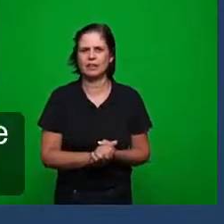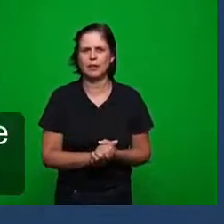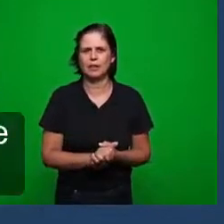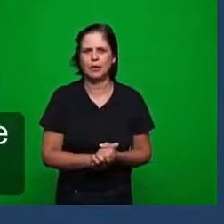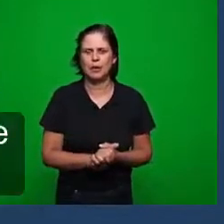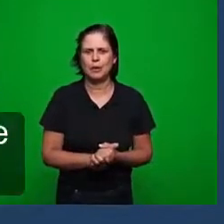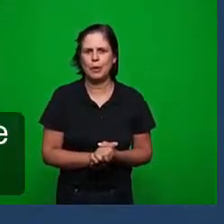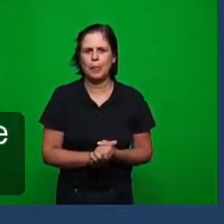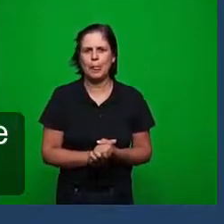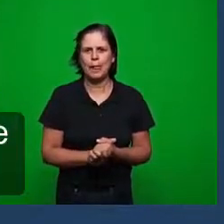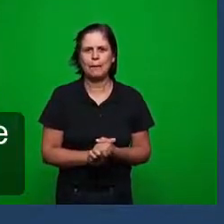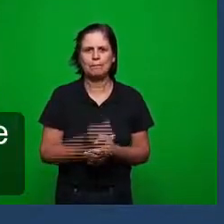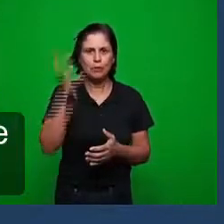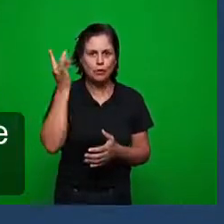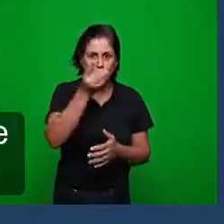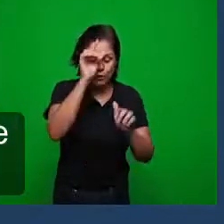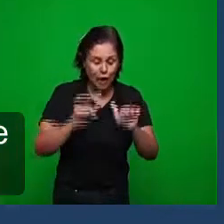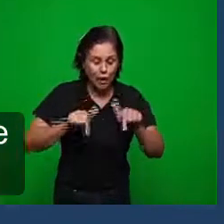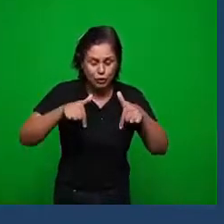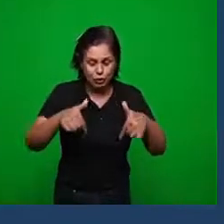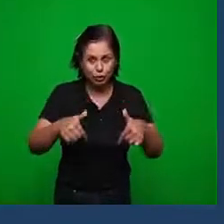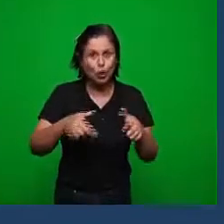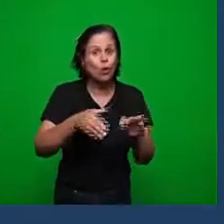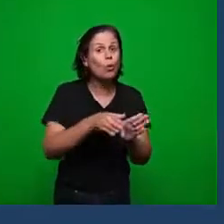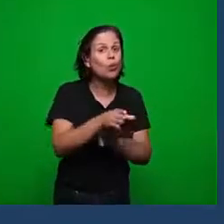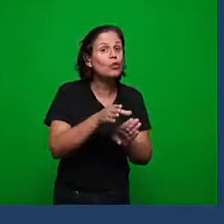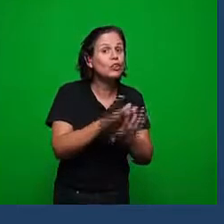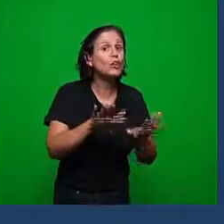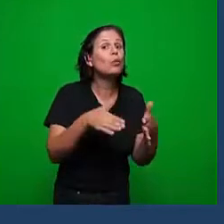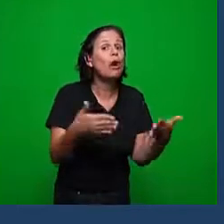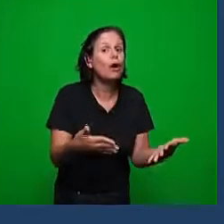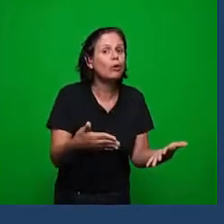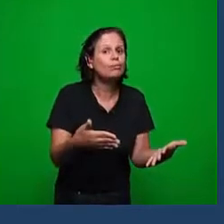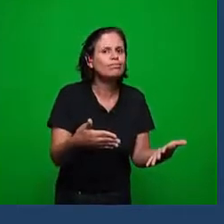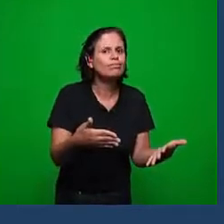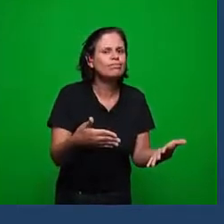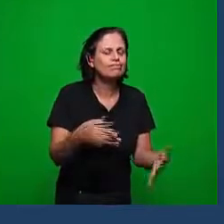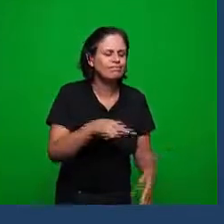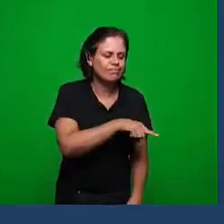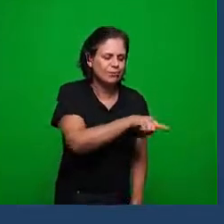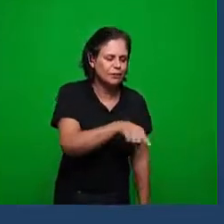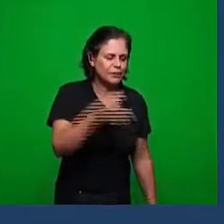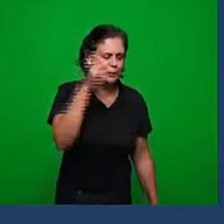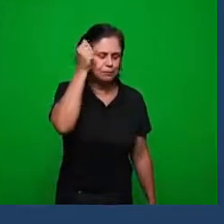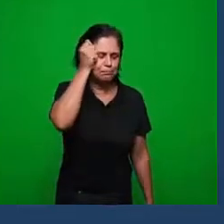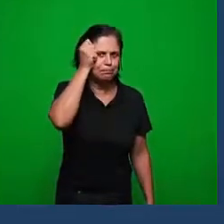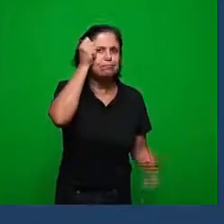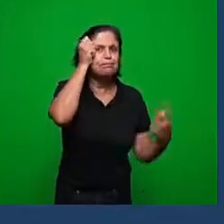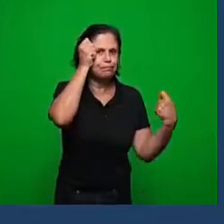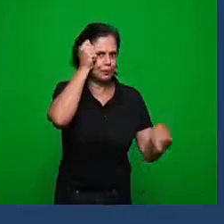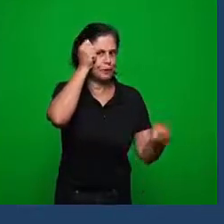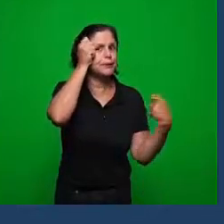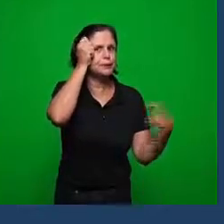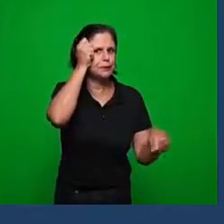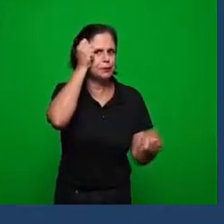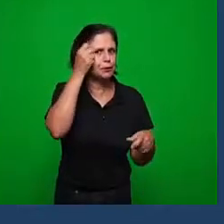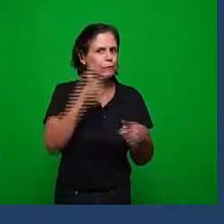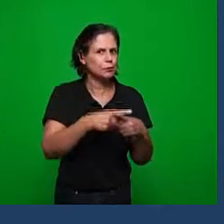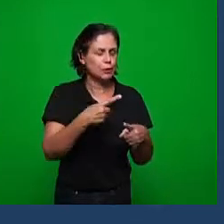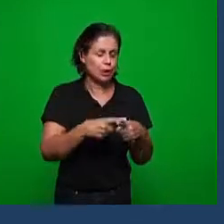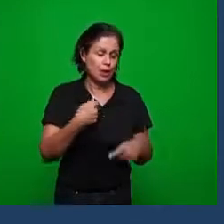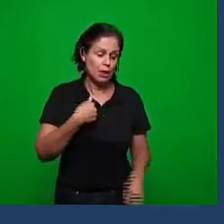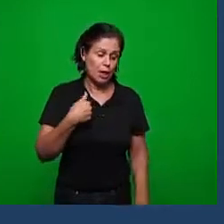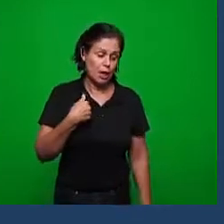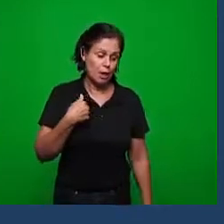na igreja de pérgamo o conselho do senhor é arrepende-te ou seja arrepende-te pois quando não